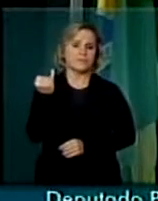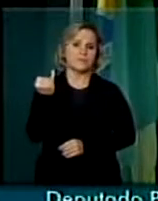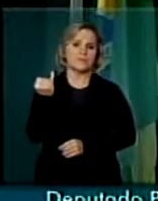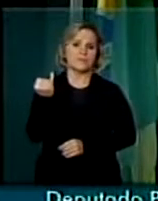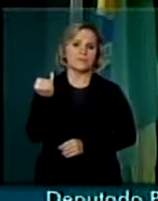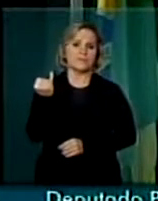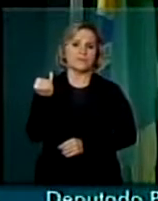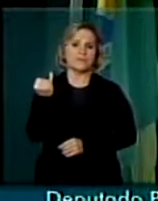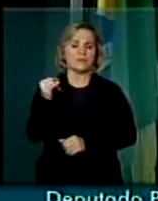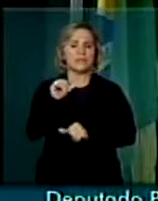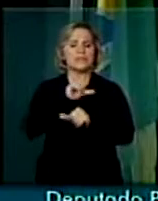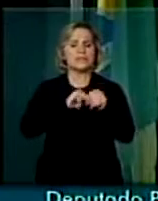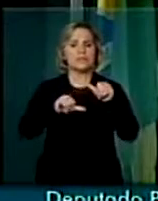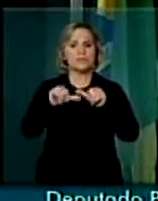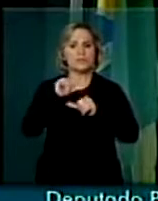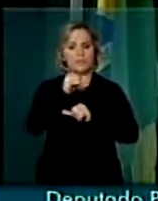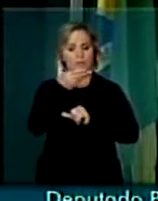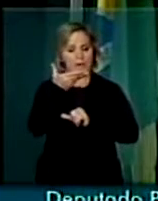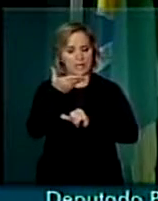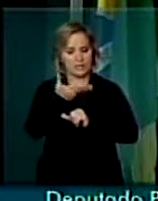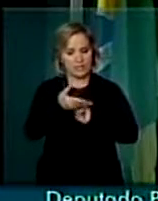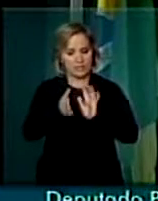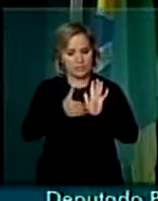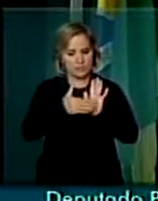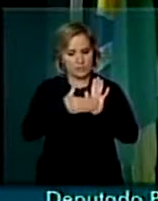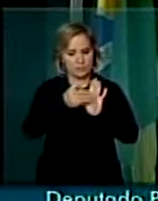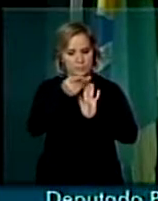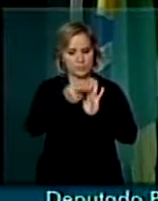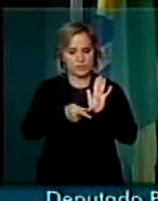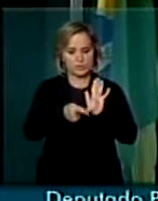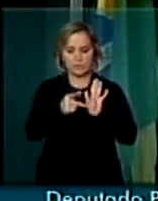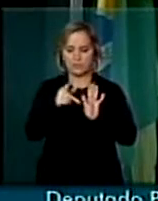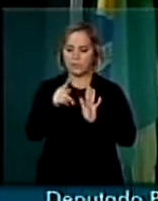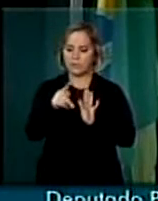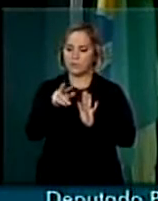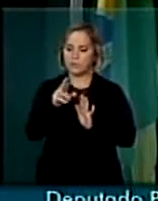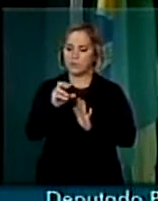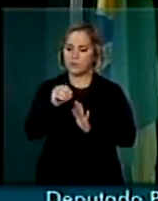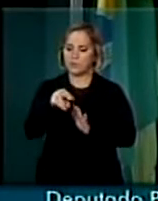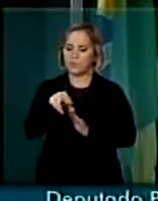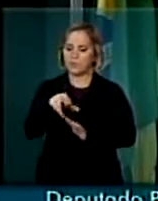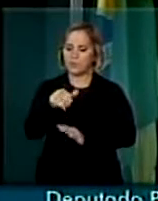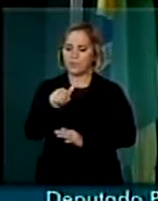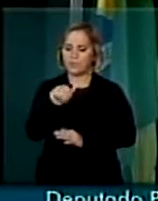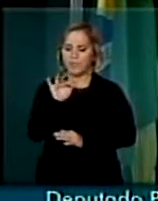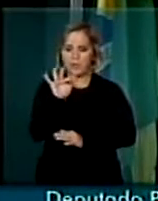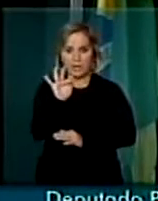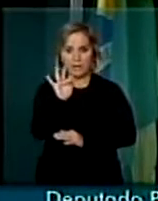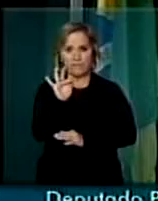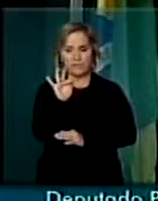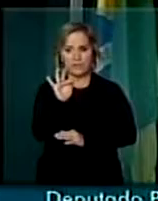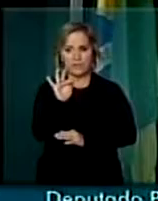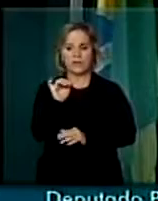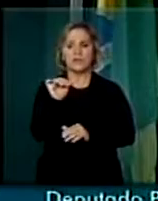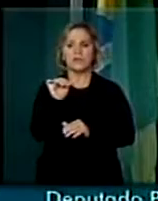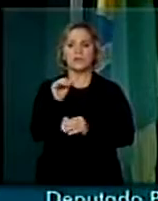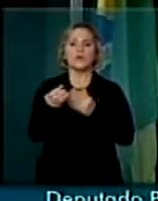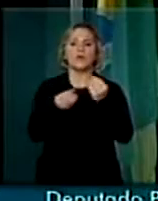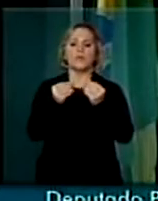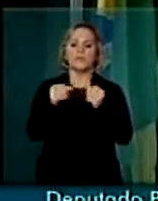transformar o PRONACE num programa permanente, com mais recursos,